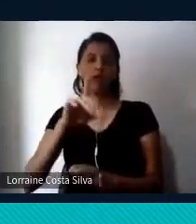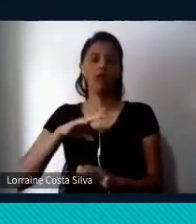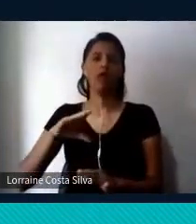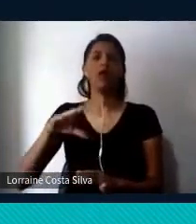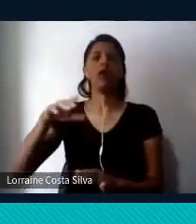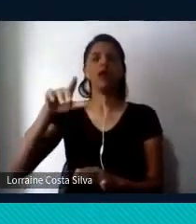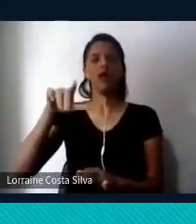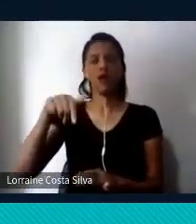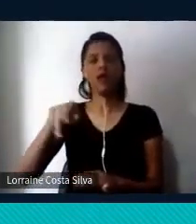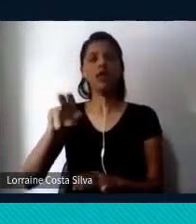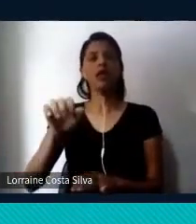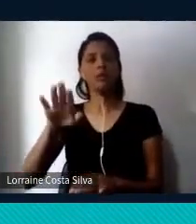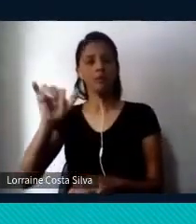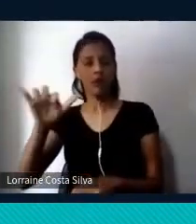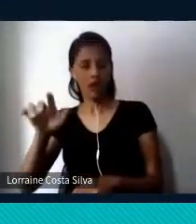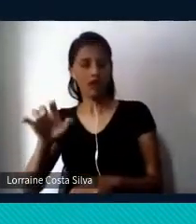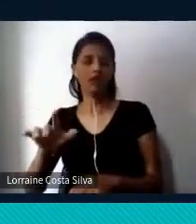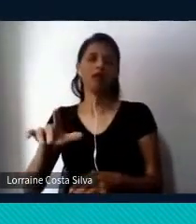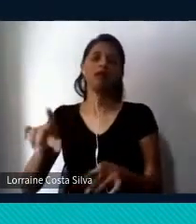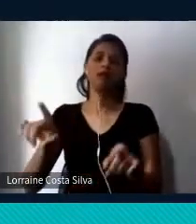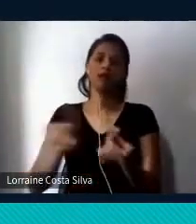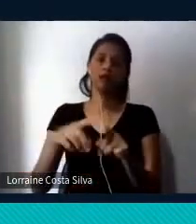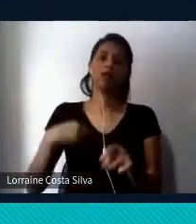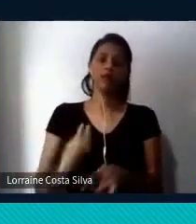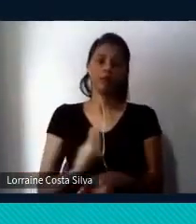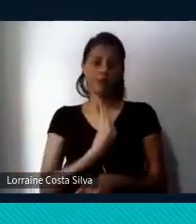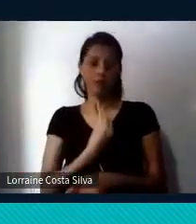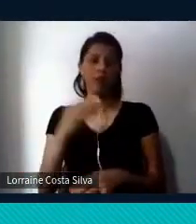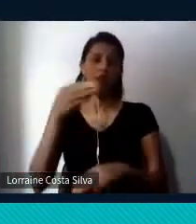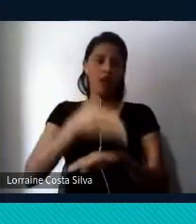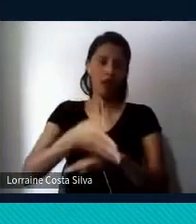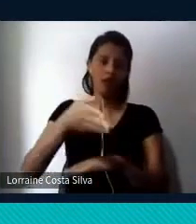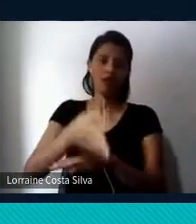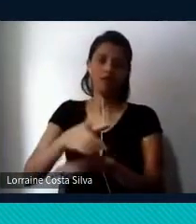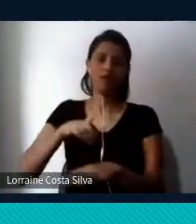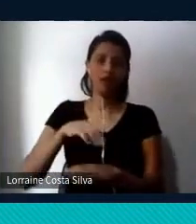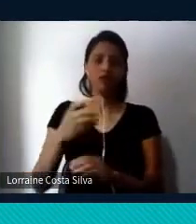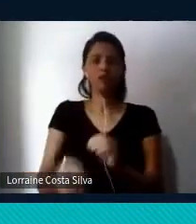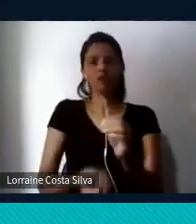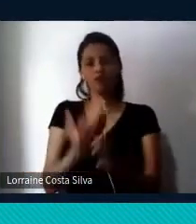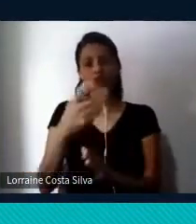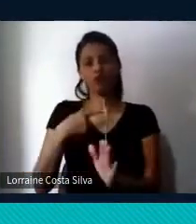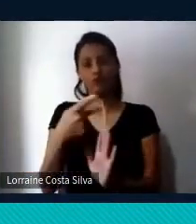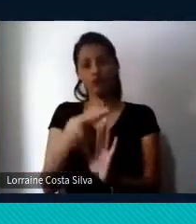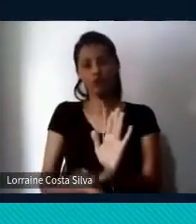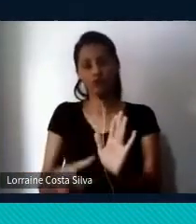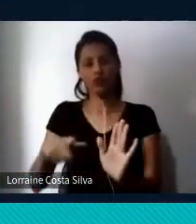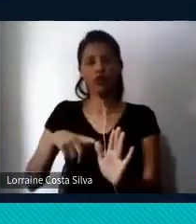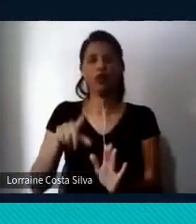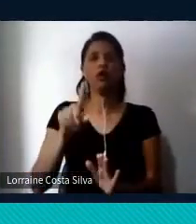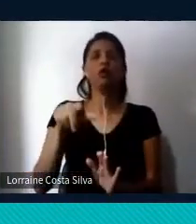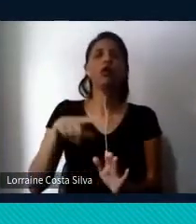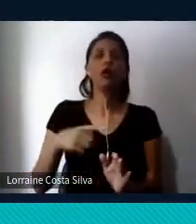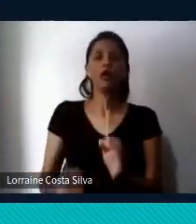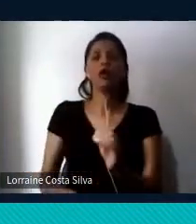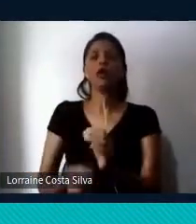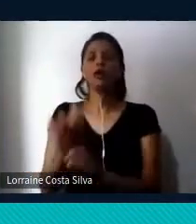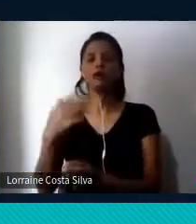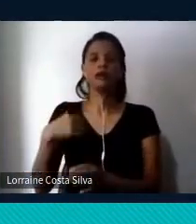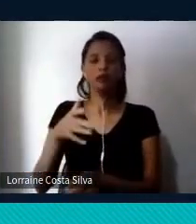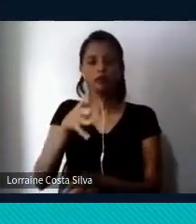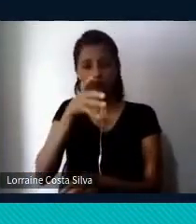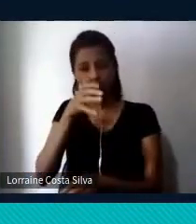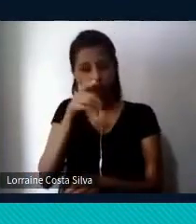-Rivières, participa também, particularmente, num dos produtos desse projeto, que é a criação de um observatório de